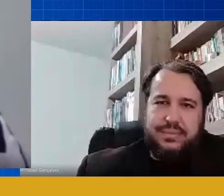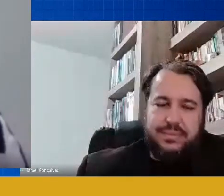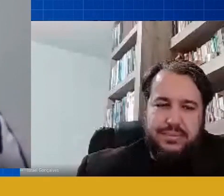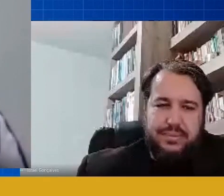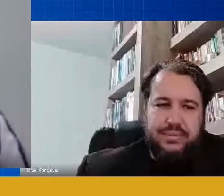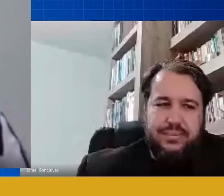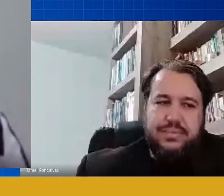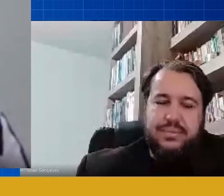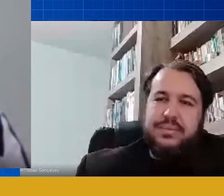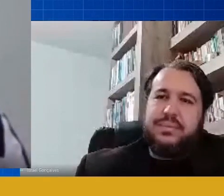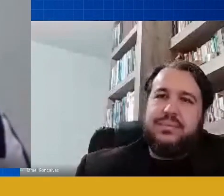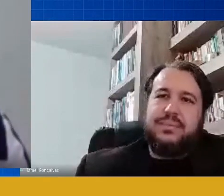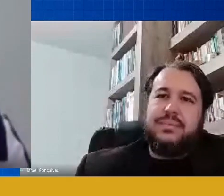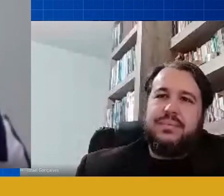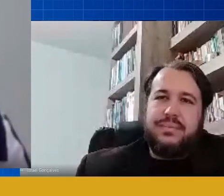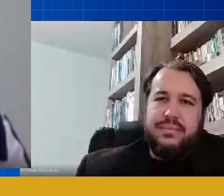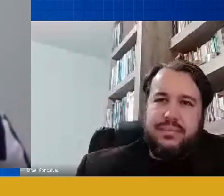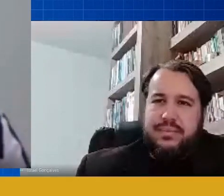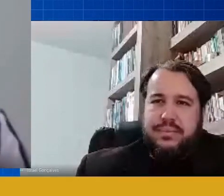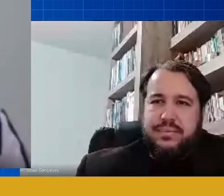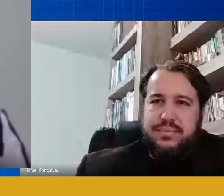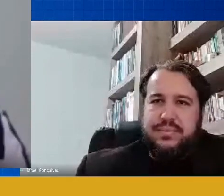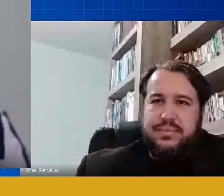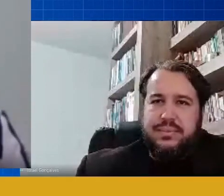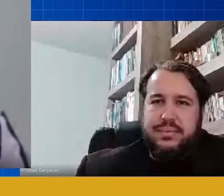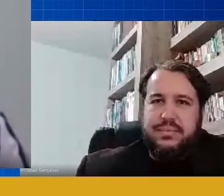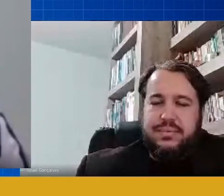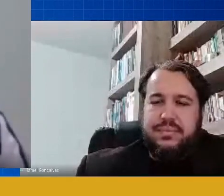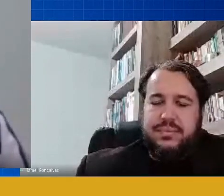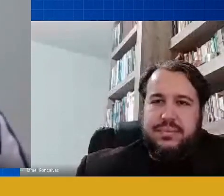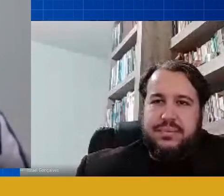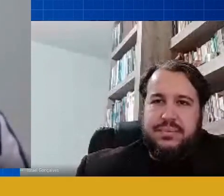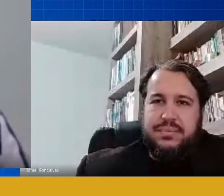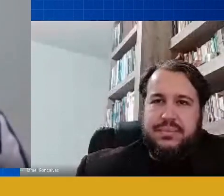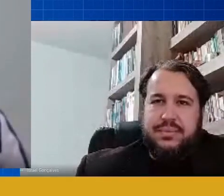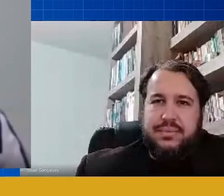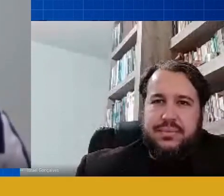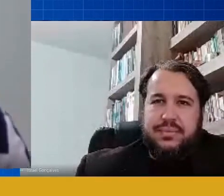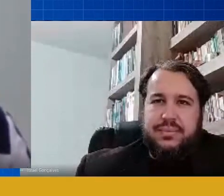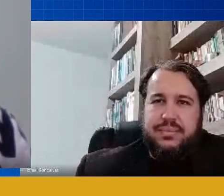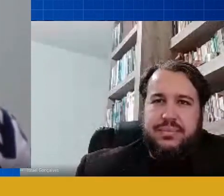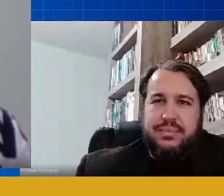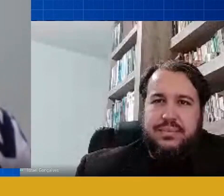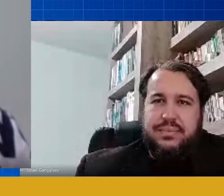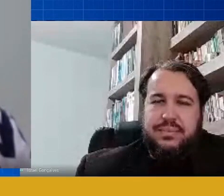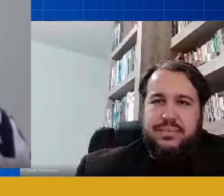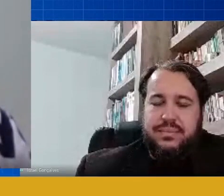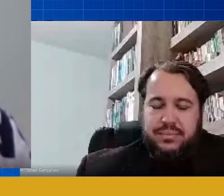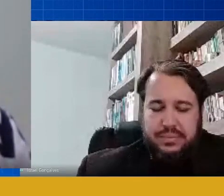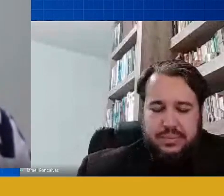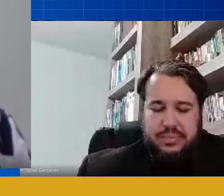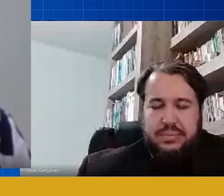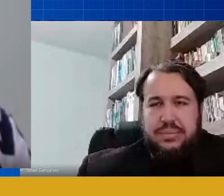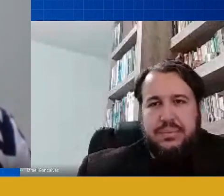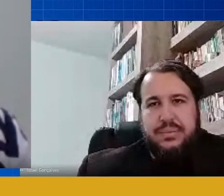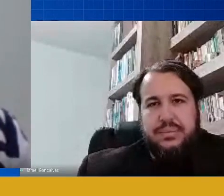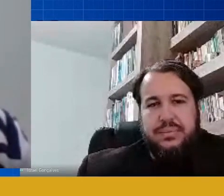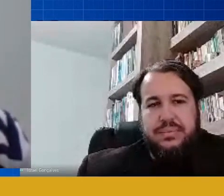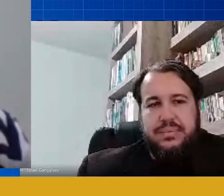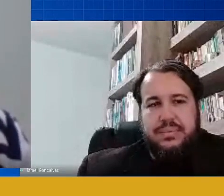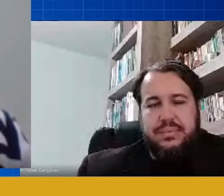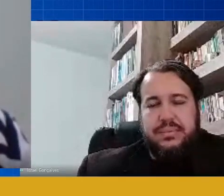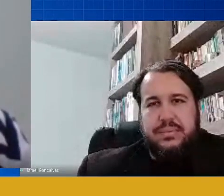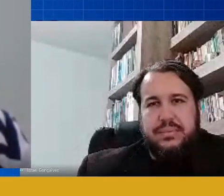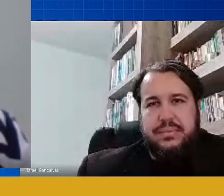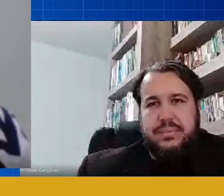todas as secretarias do mundo geral de modo geral né mas como que nós enquanto profissionais principalmente